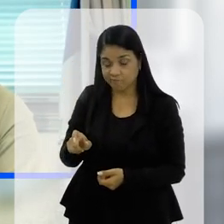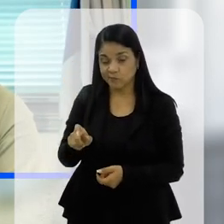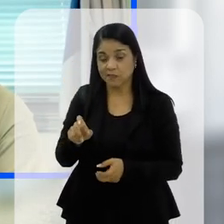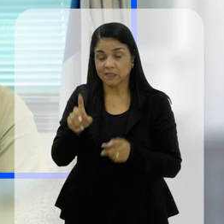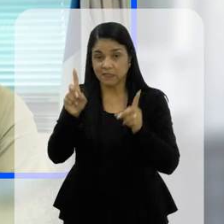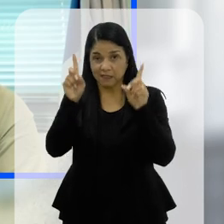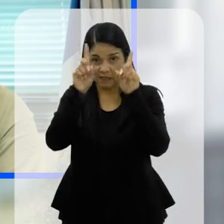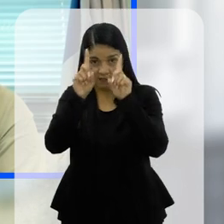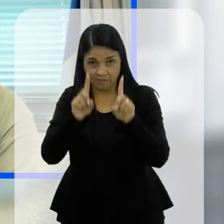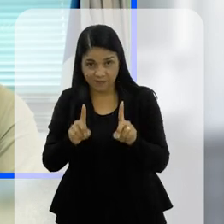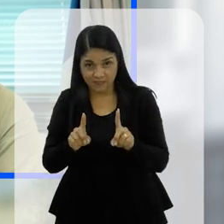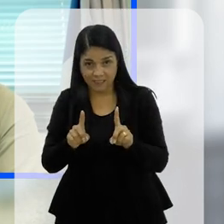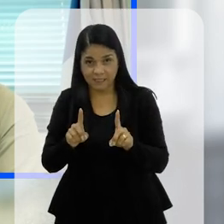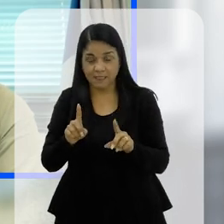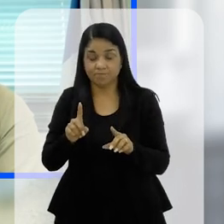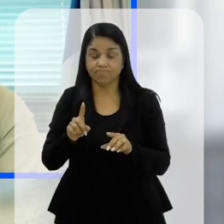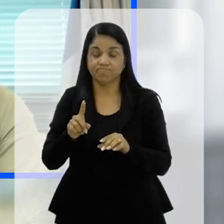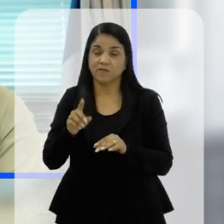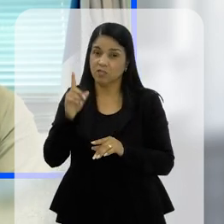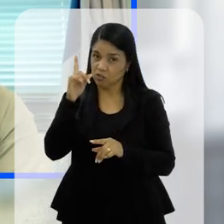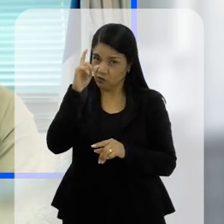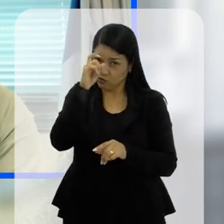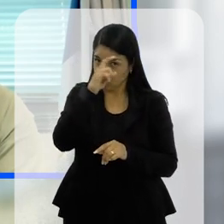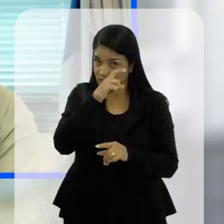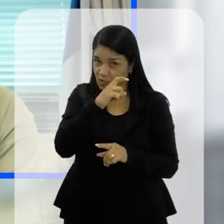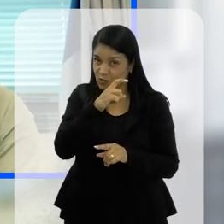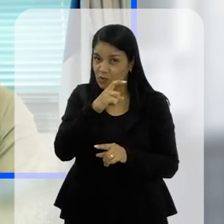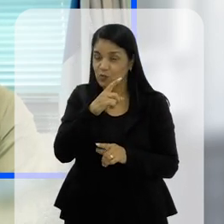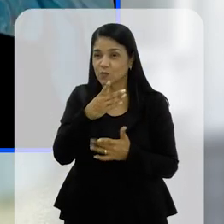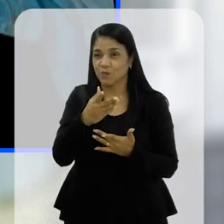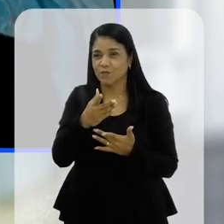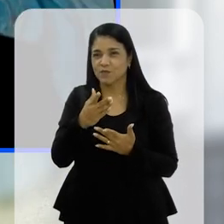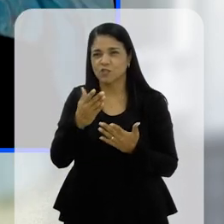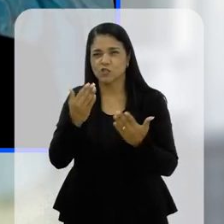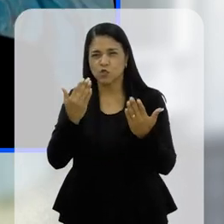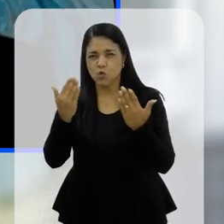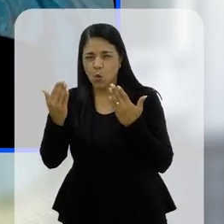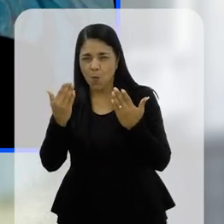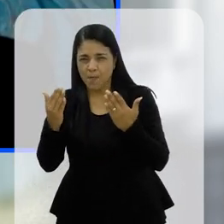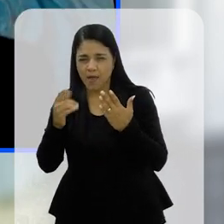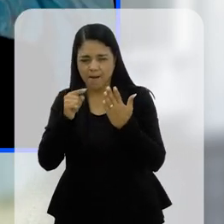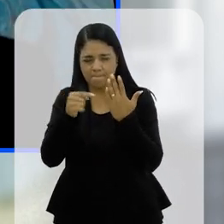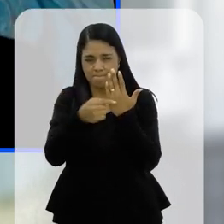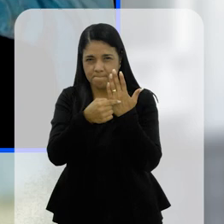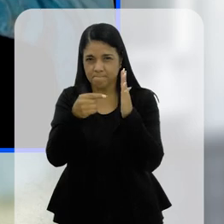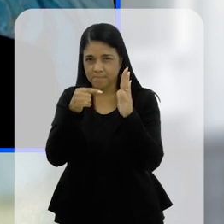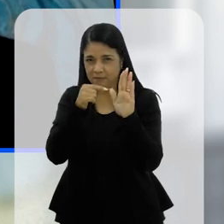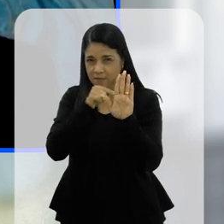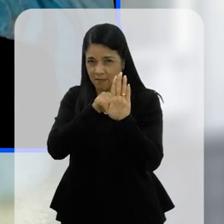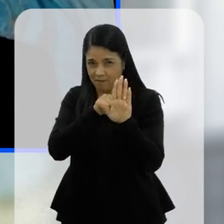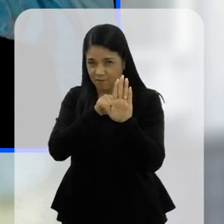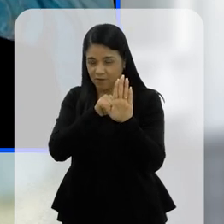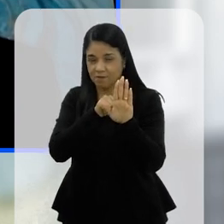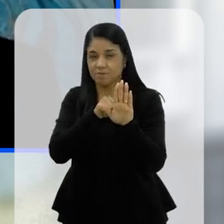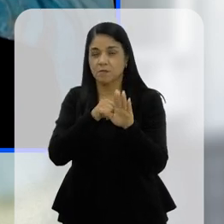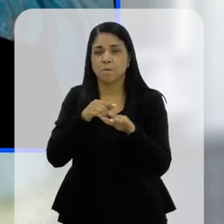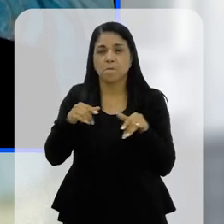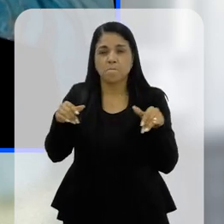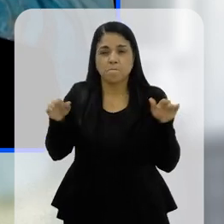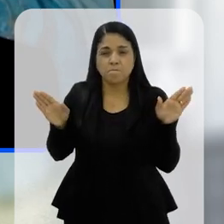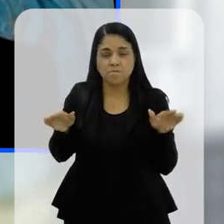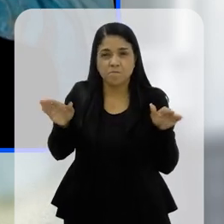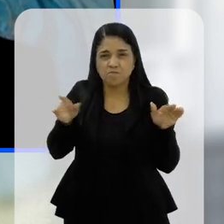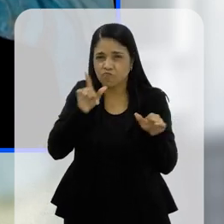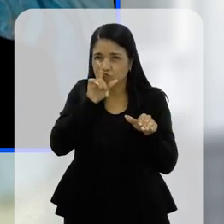uma certa deficiência é mais difícil, a gente compara aquele passarinho com a asa quebrada, né, o passarinho